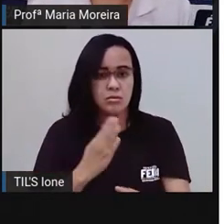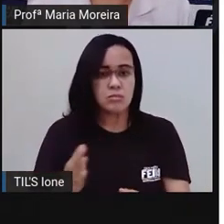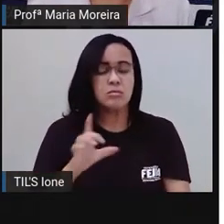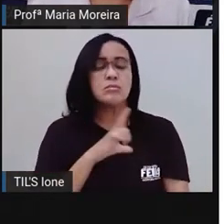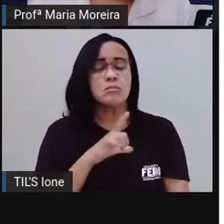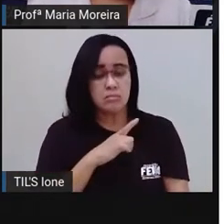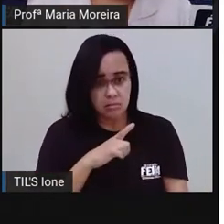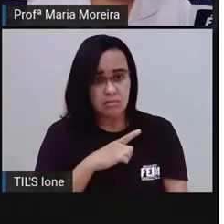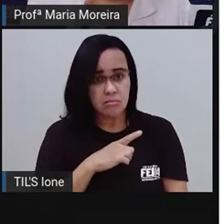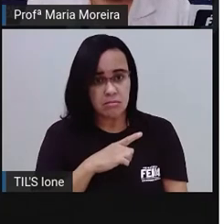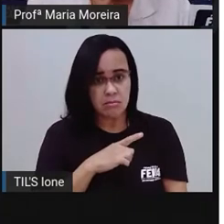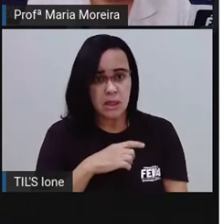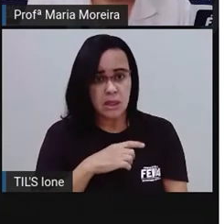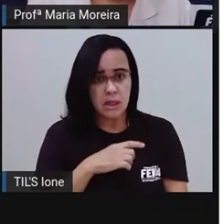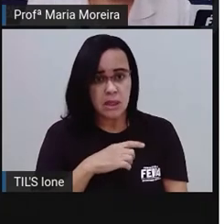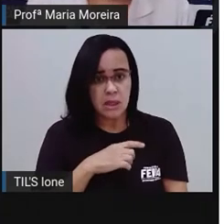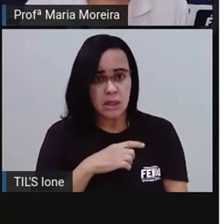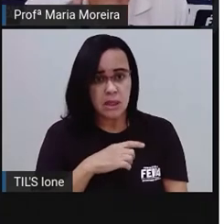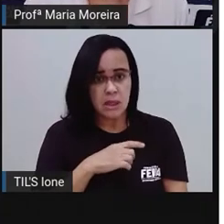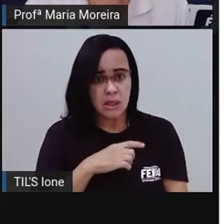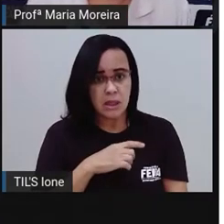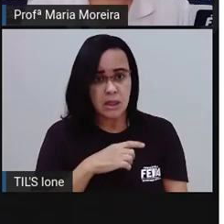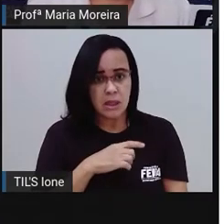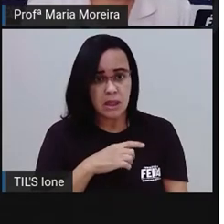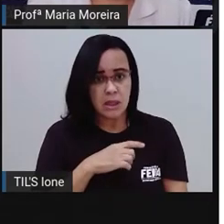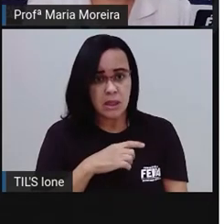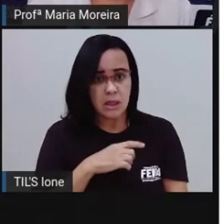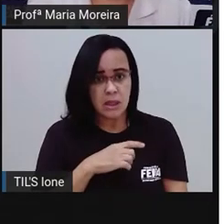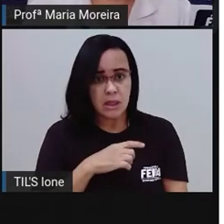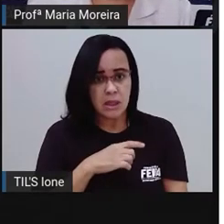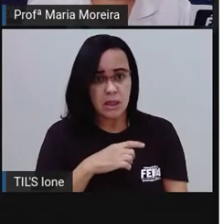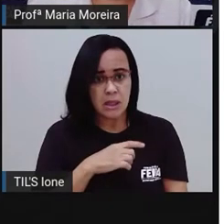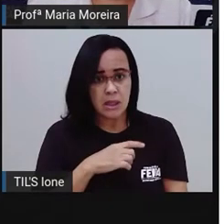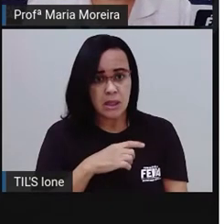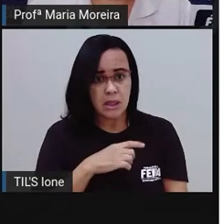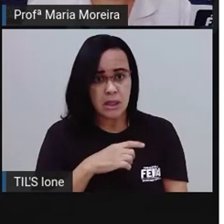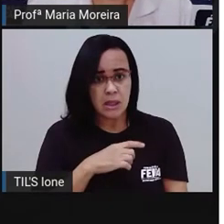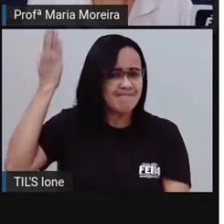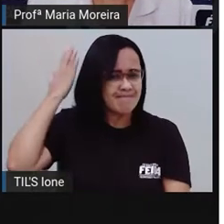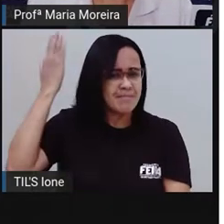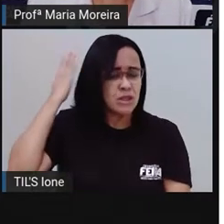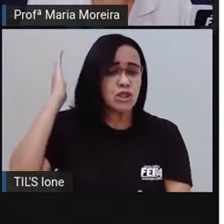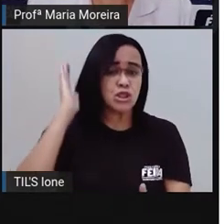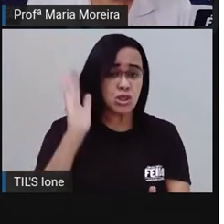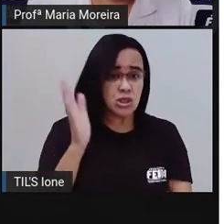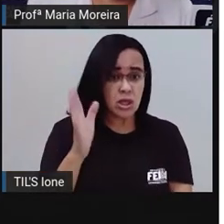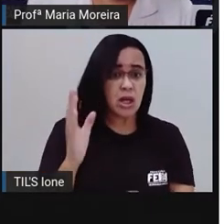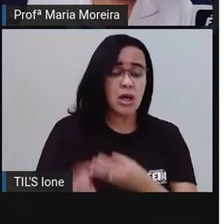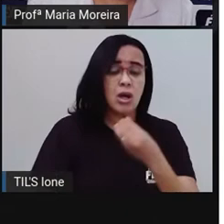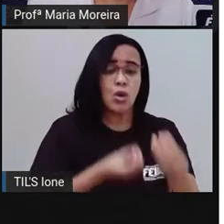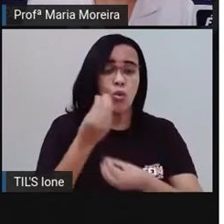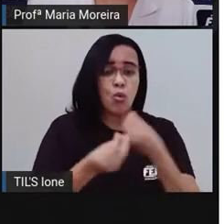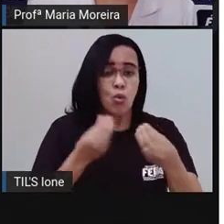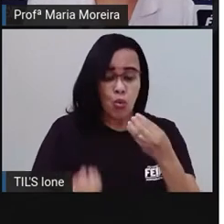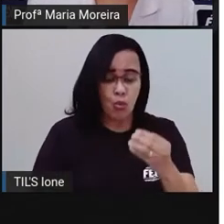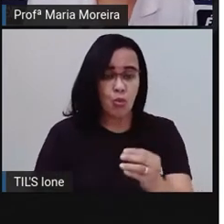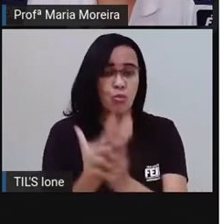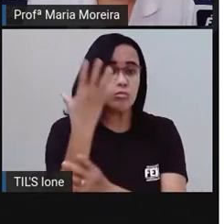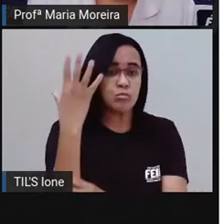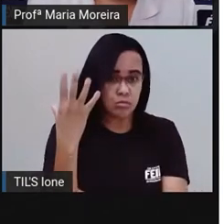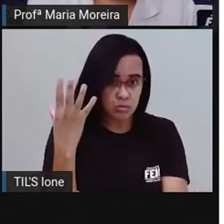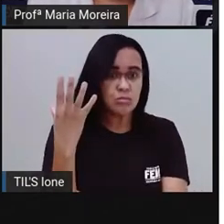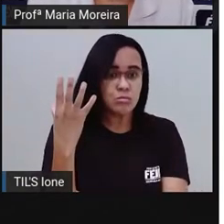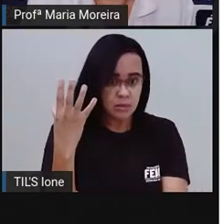Brasil, a gente sabe, a gente viu lá, quando a gente estava estudando, né, sobre o continente africano, de como, né, o